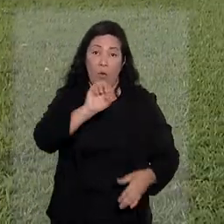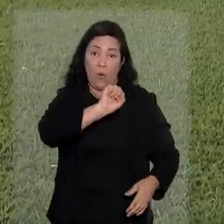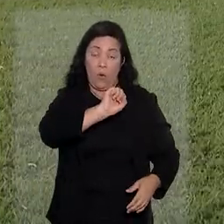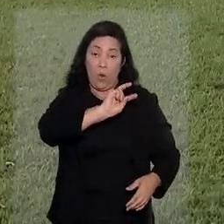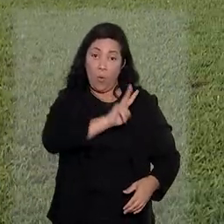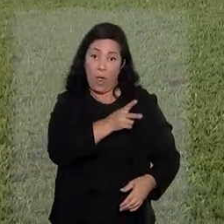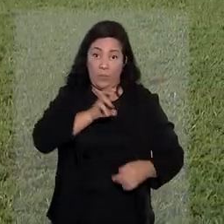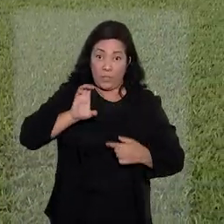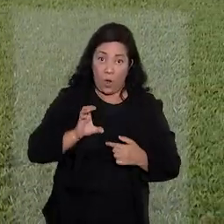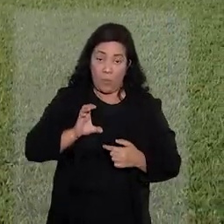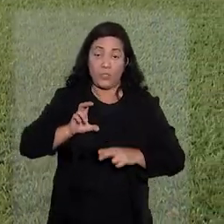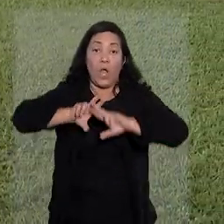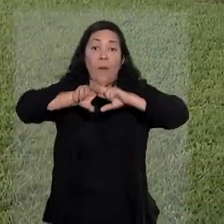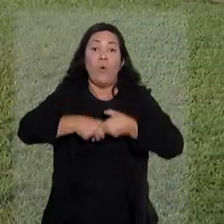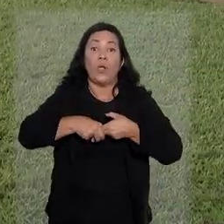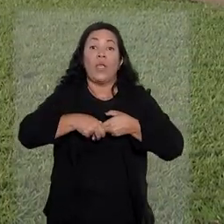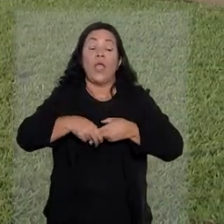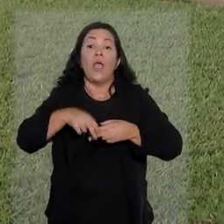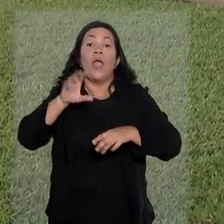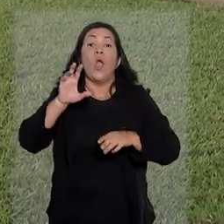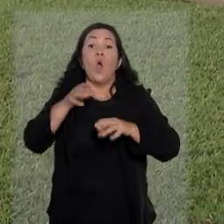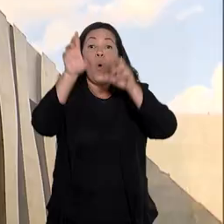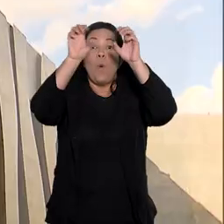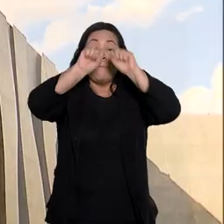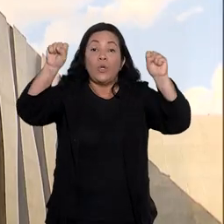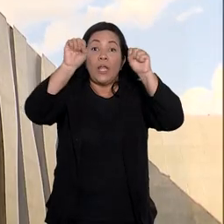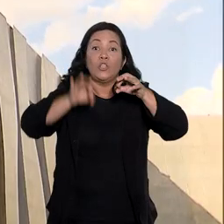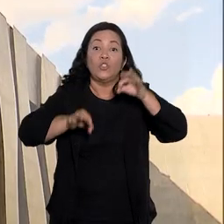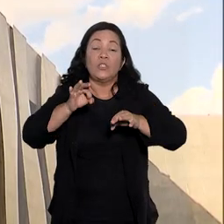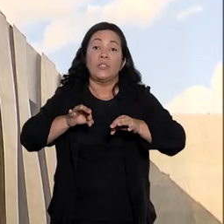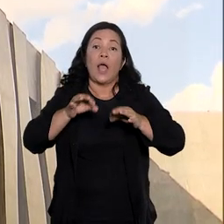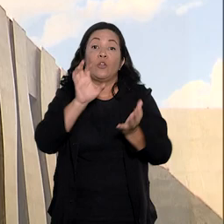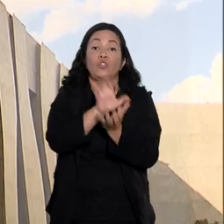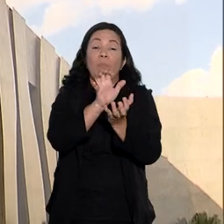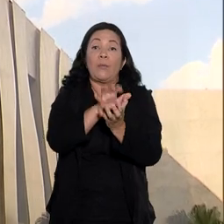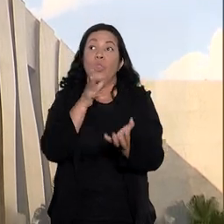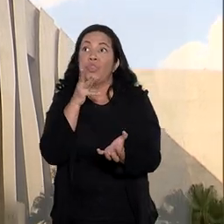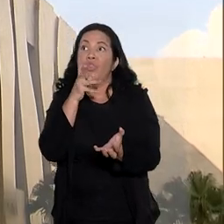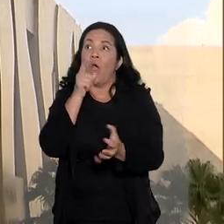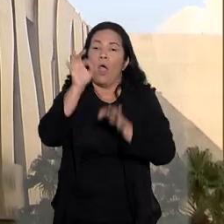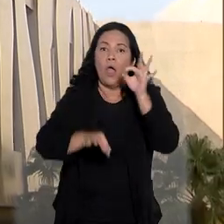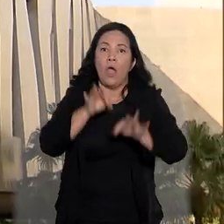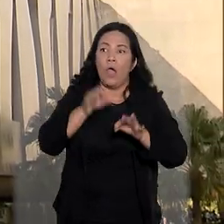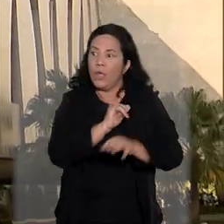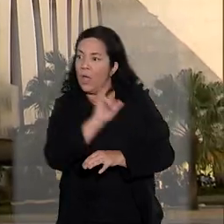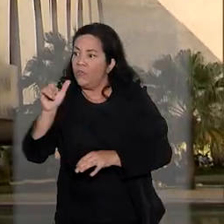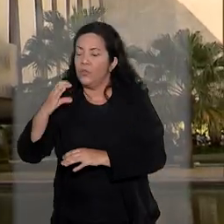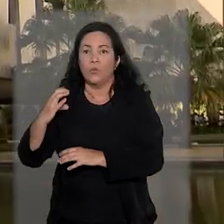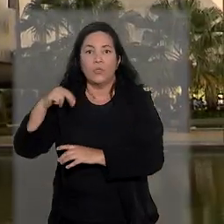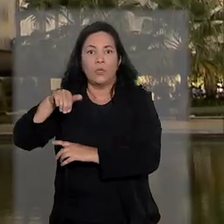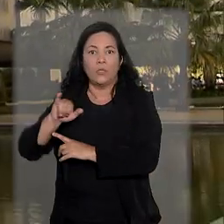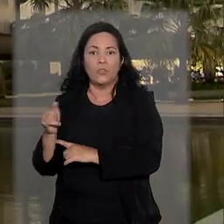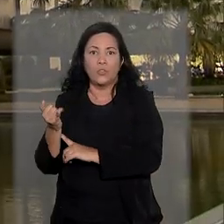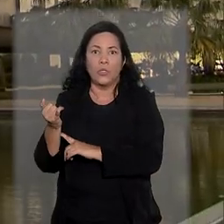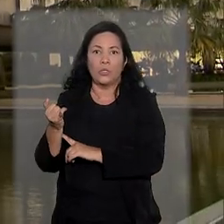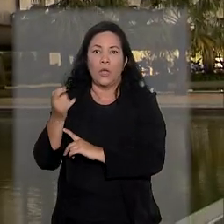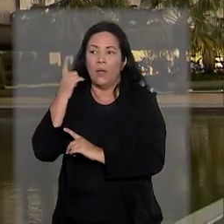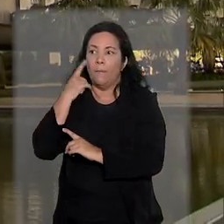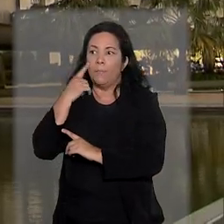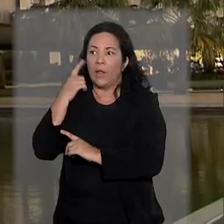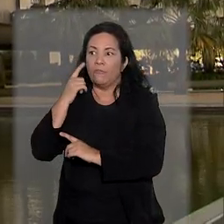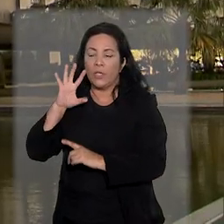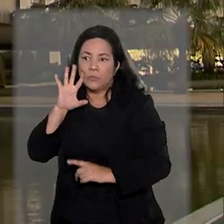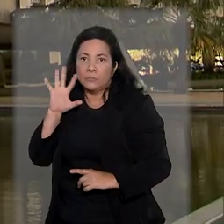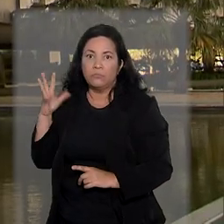devido à demora do Poder Judiciário de Pernambuco e comunicou ao Conselho Nacional de Justiça sobre o caso, a fim de que o